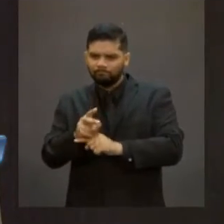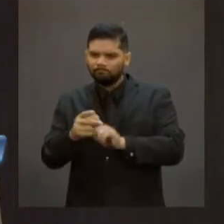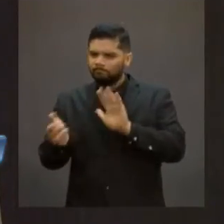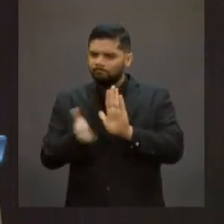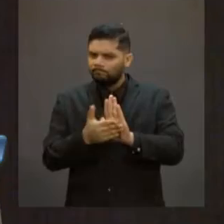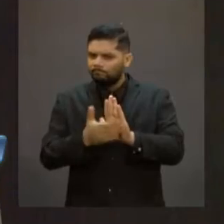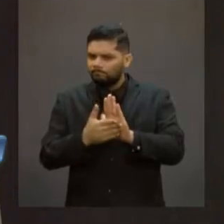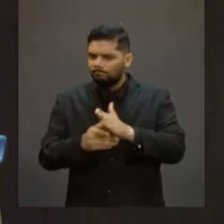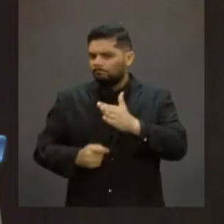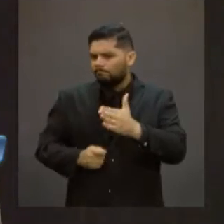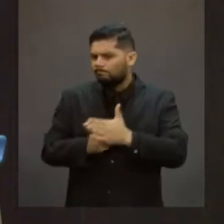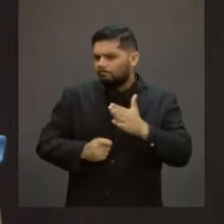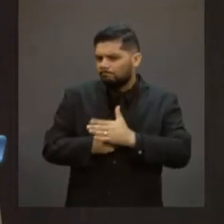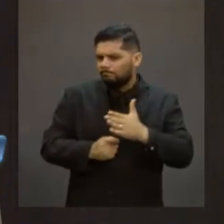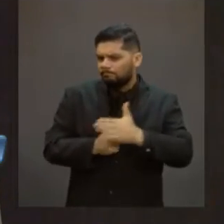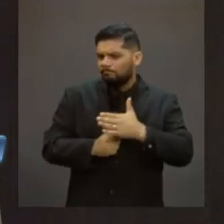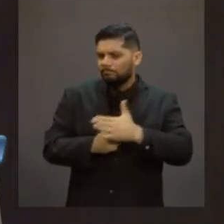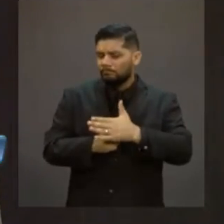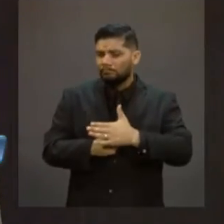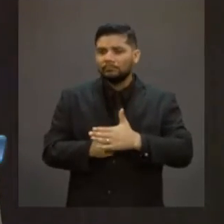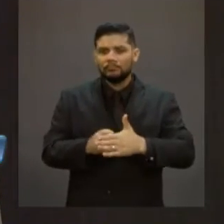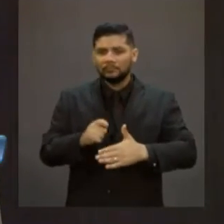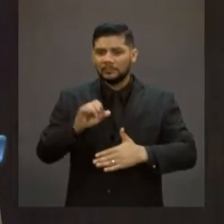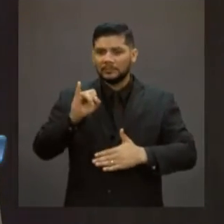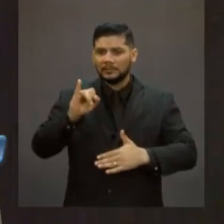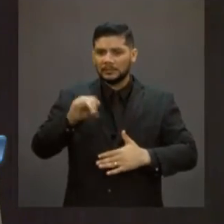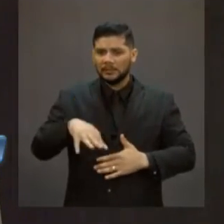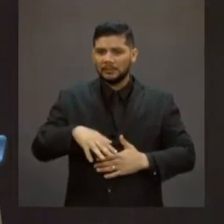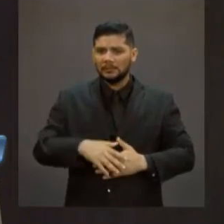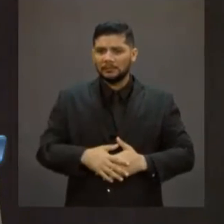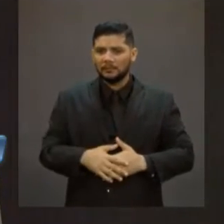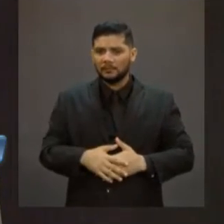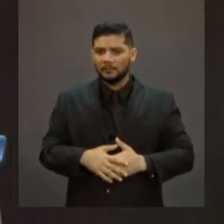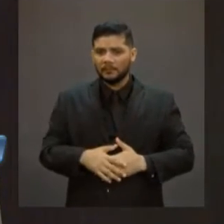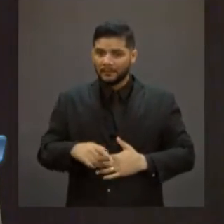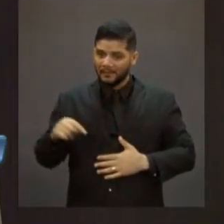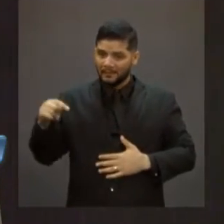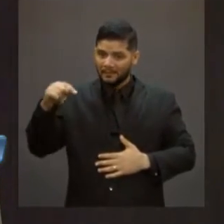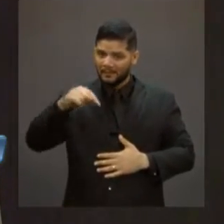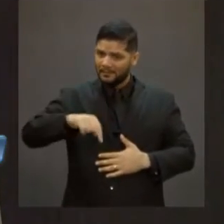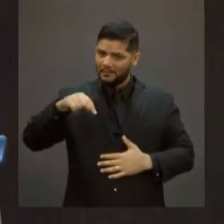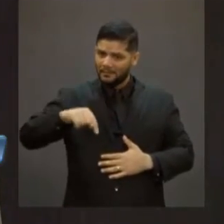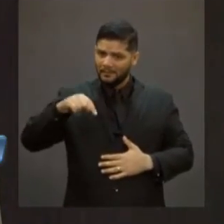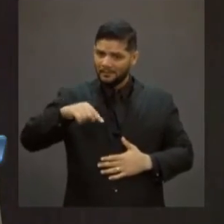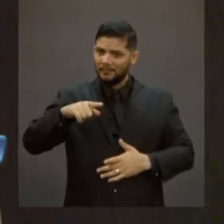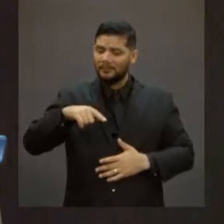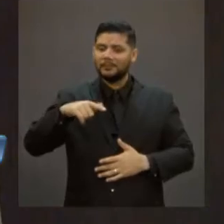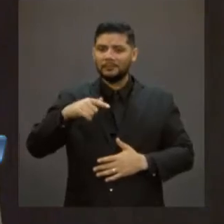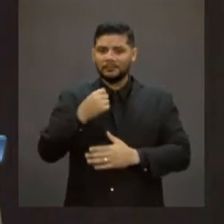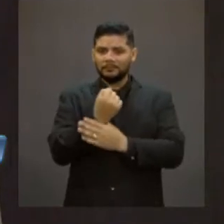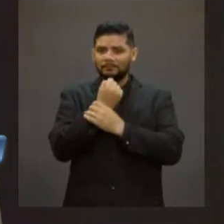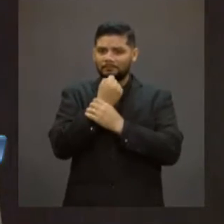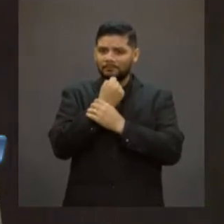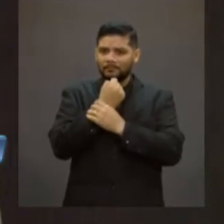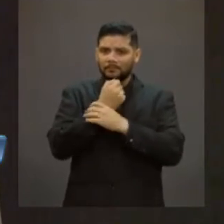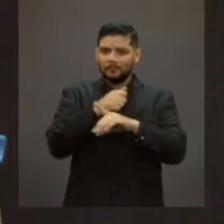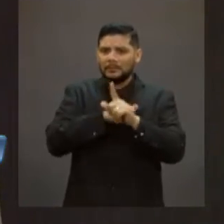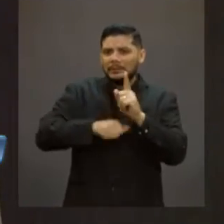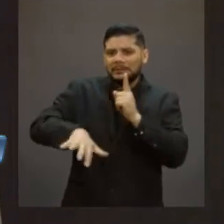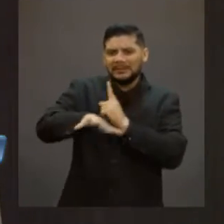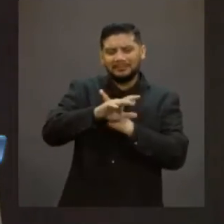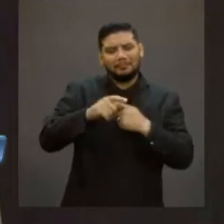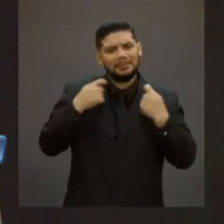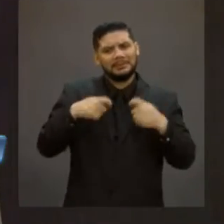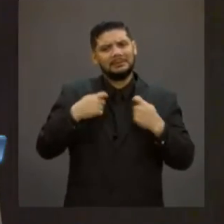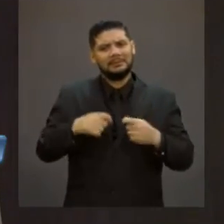propor. Nós temos defendido que a Seguridade Social no Brasil, pelo seu tripé. Porque é importante, vamos lembrar as bases da Constituição.